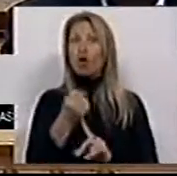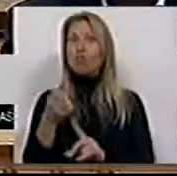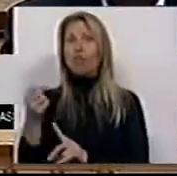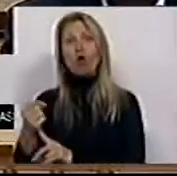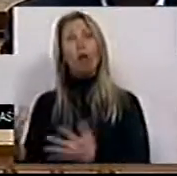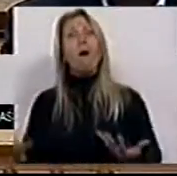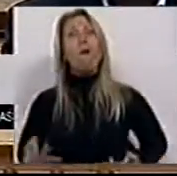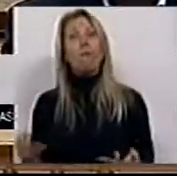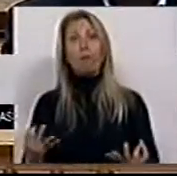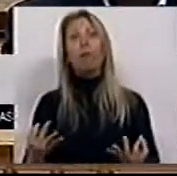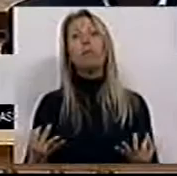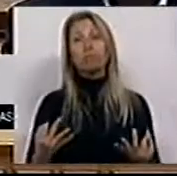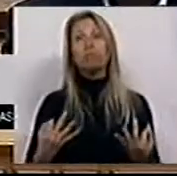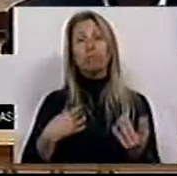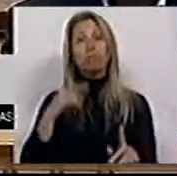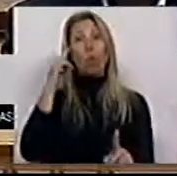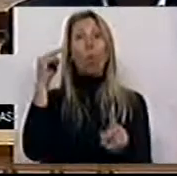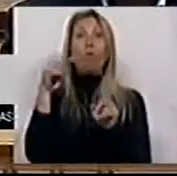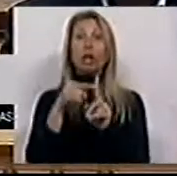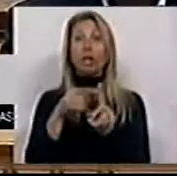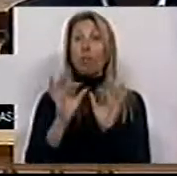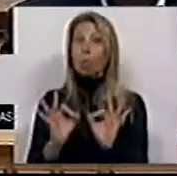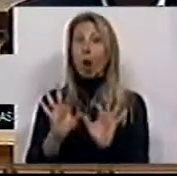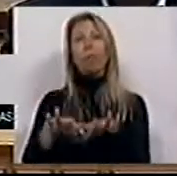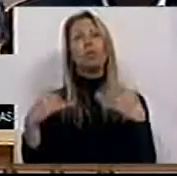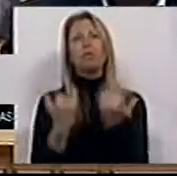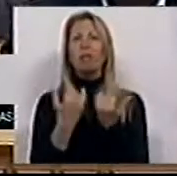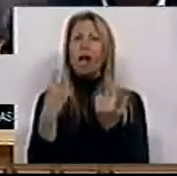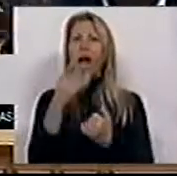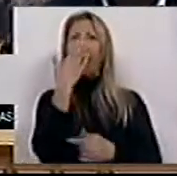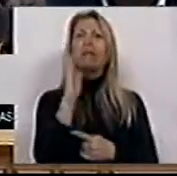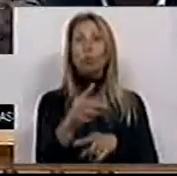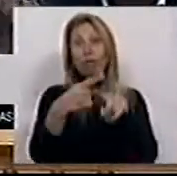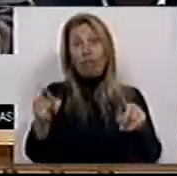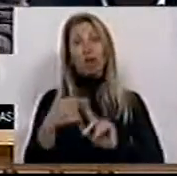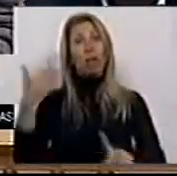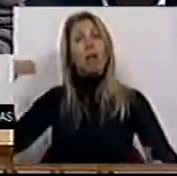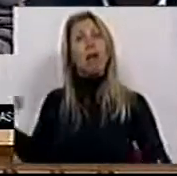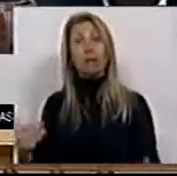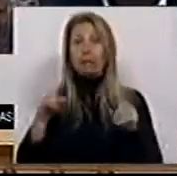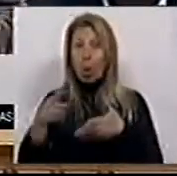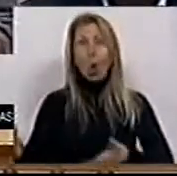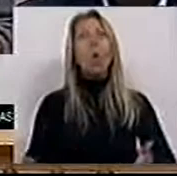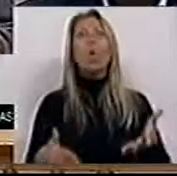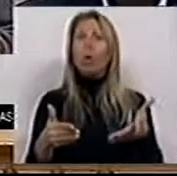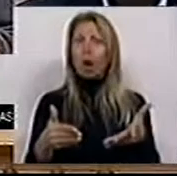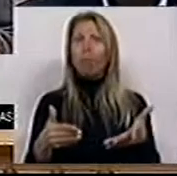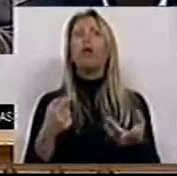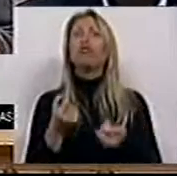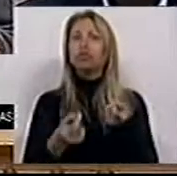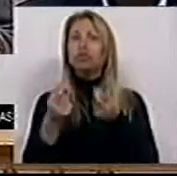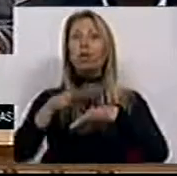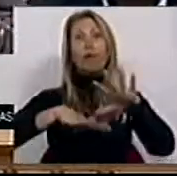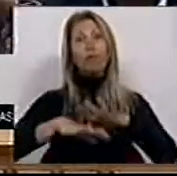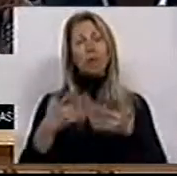sentido da própria sociedade ter comportamentos diferentes daqueles que tinham. Esse caminho foi sendo feito, mas é preciso ir